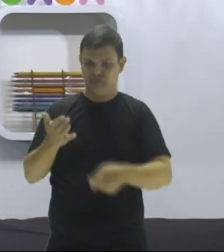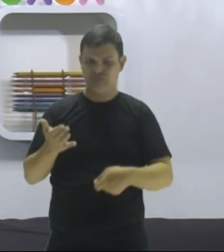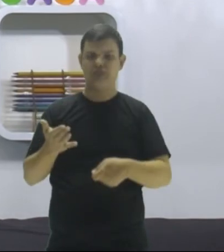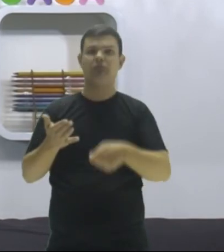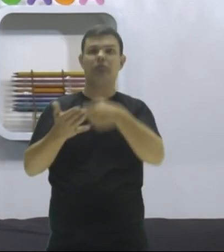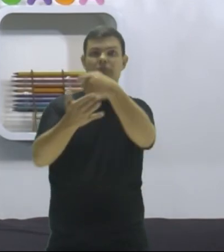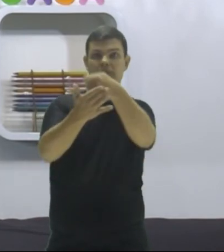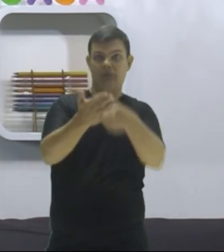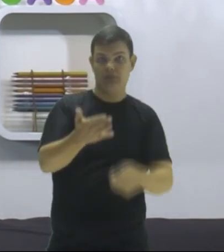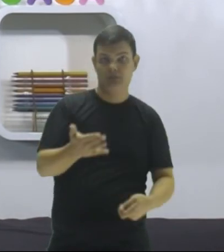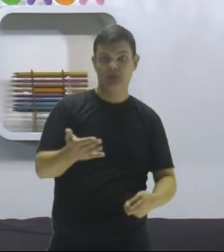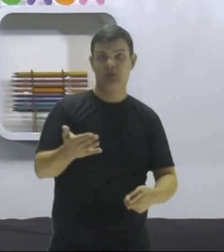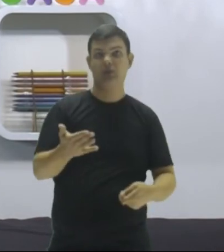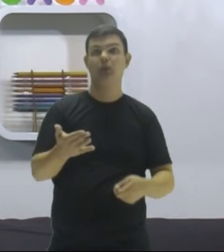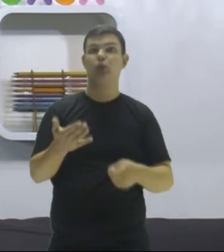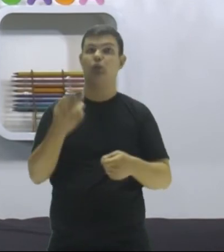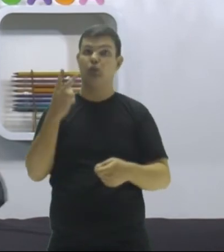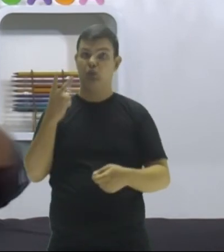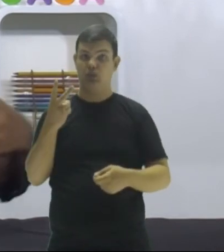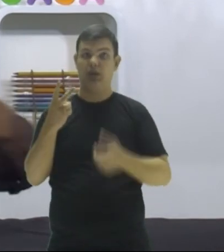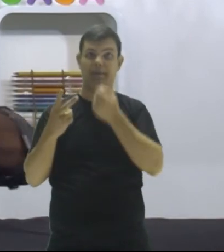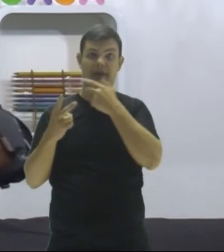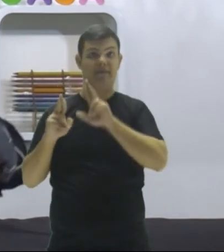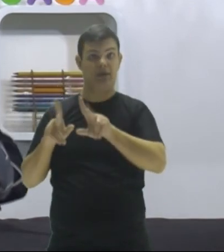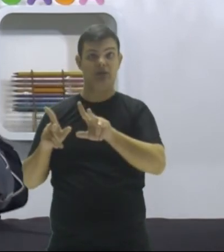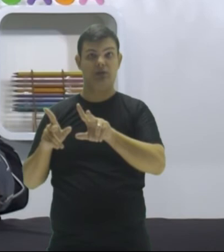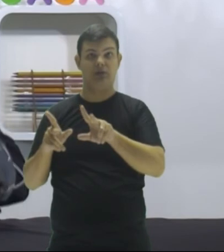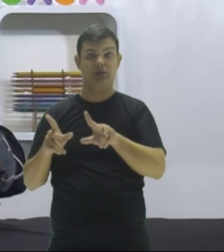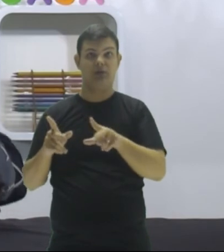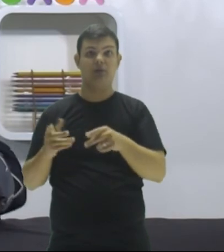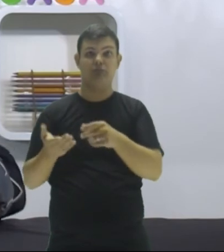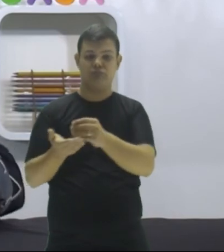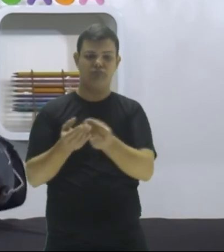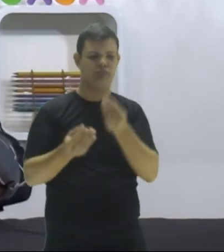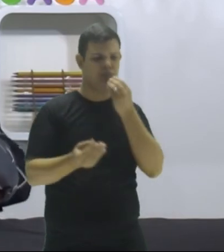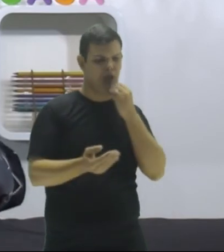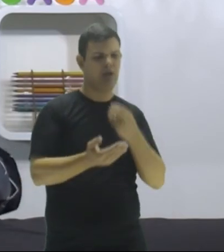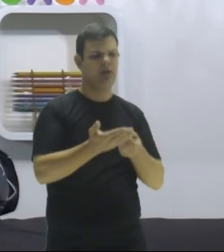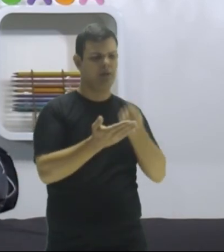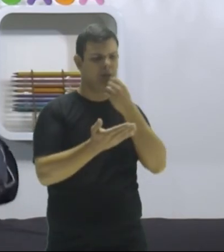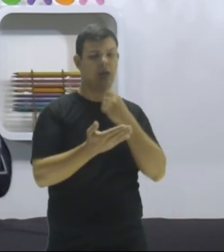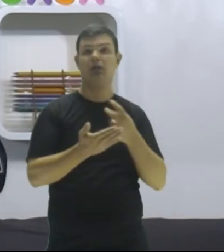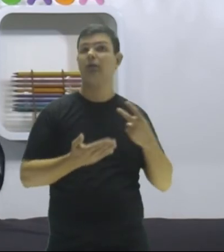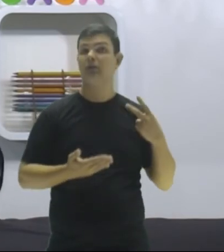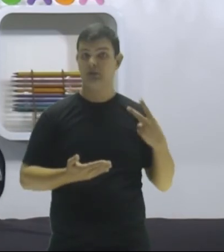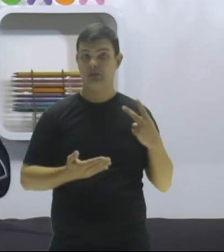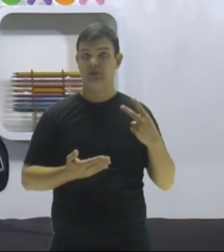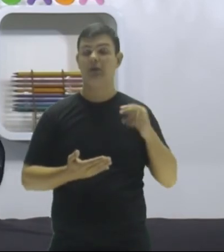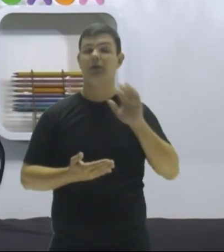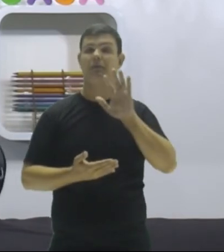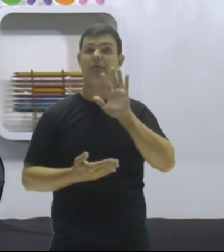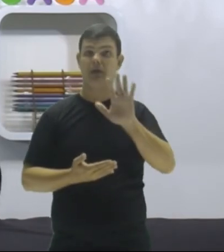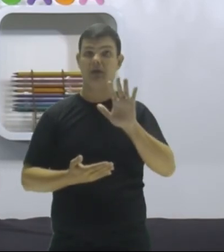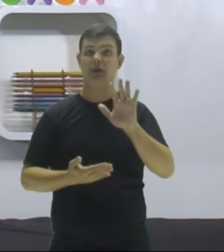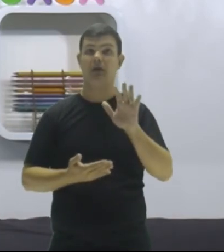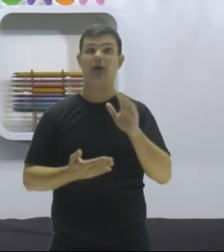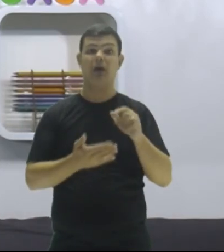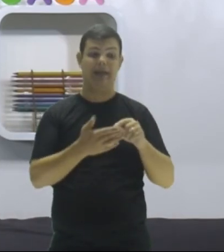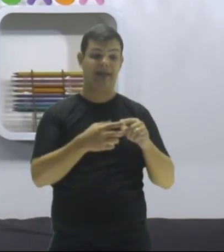receitou o quê? O antitérmico. Eles tomaram juntamente, ok? Sendo que o